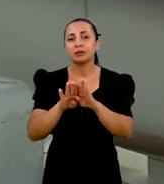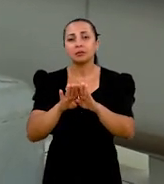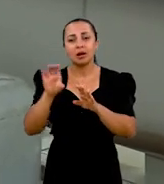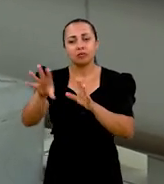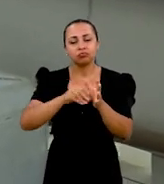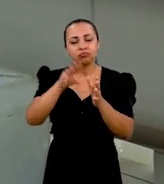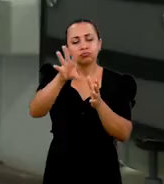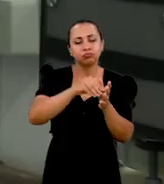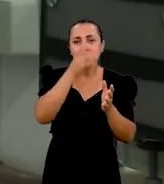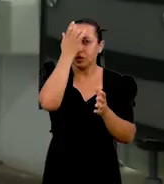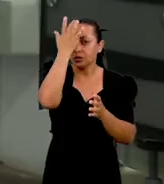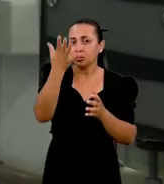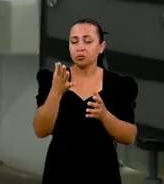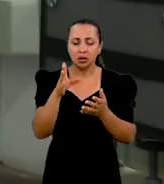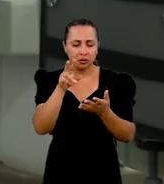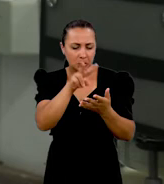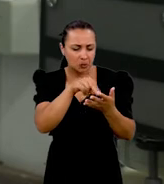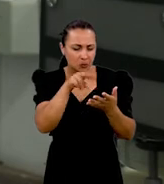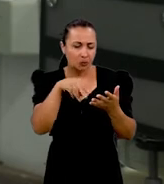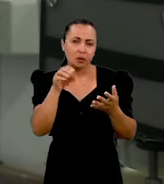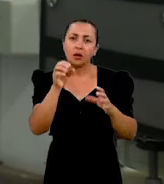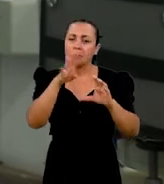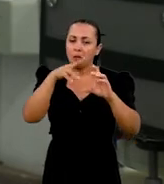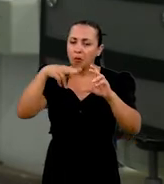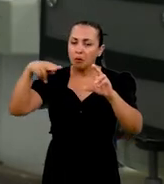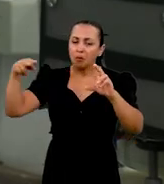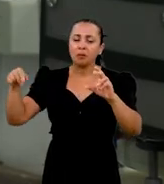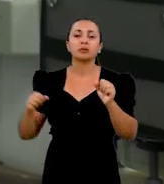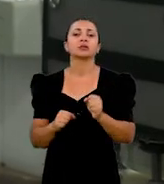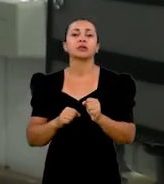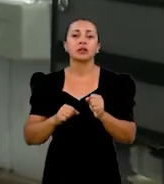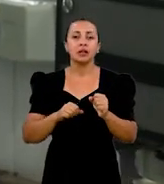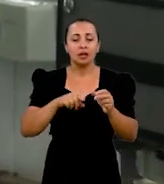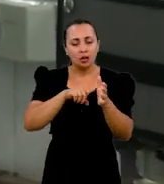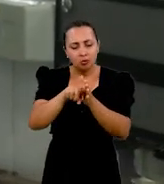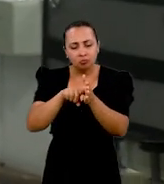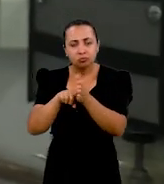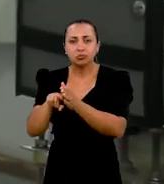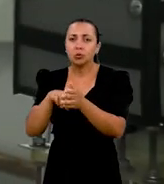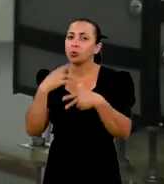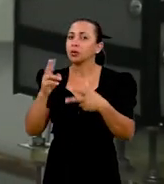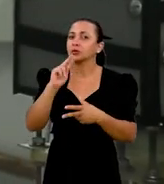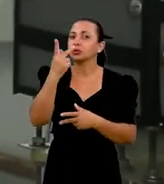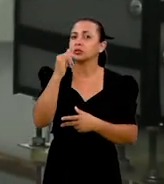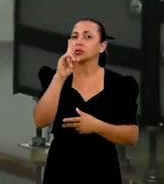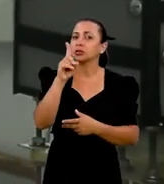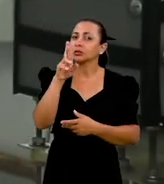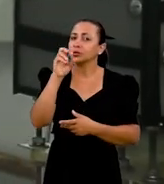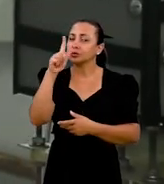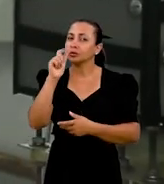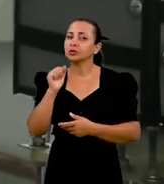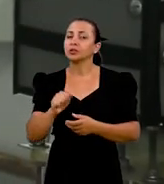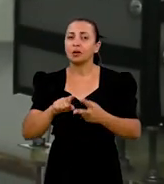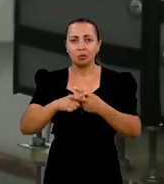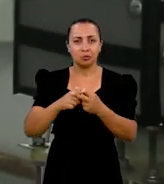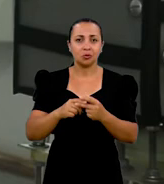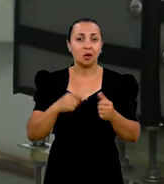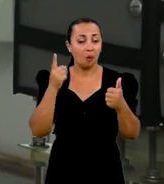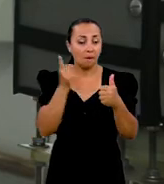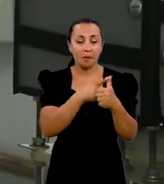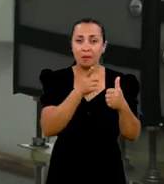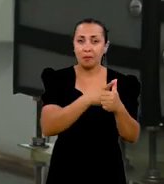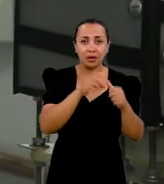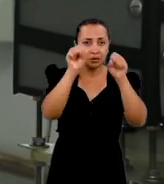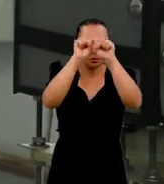facilmente coletados e analisados para quantificar, para monitorar o quanto de hidrogênio é produzido nesse sistema. Então, esse